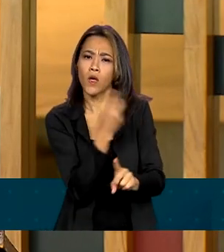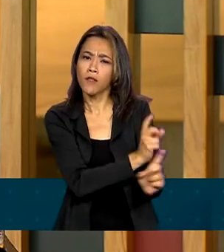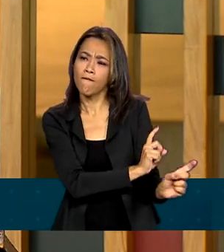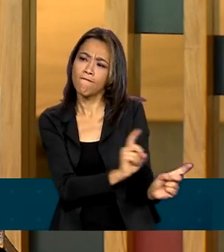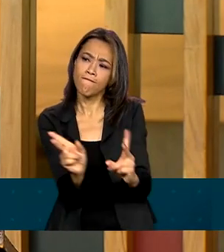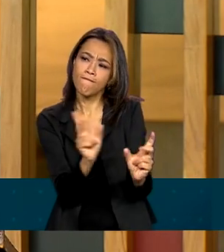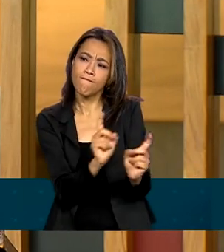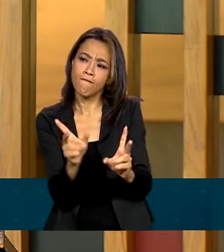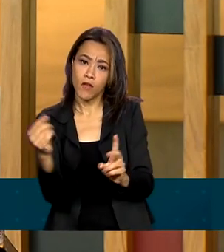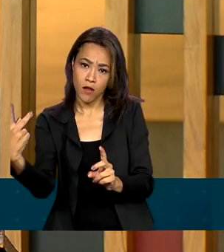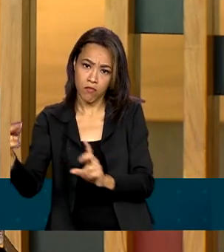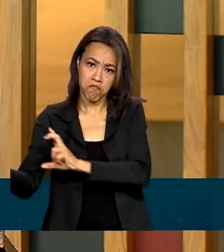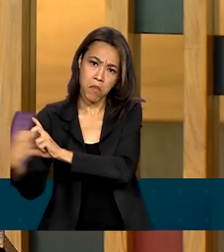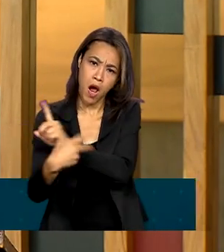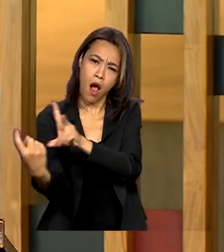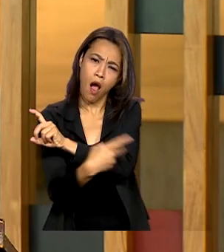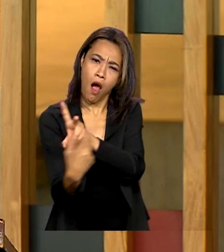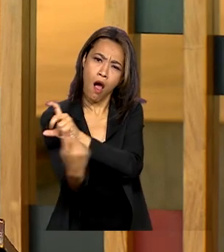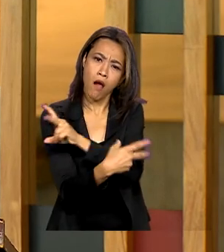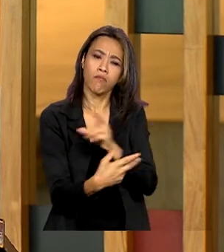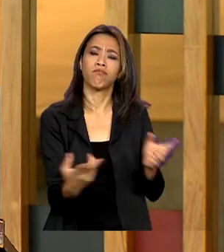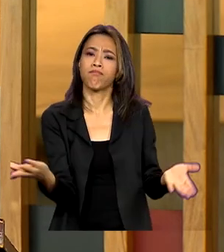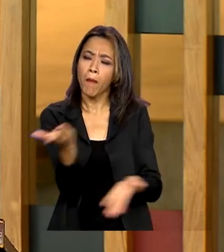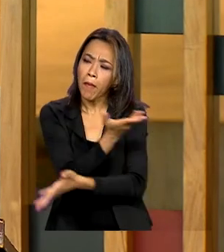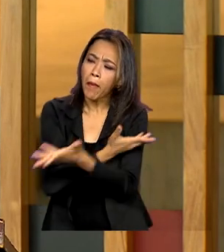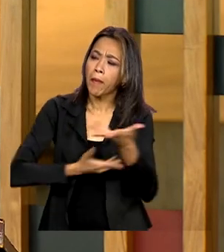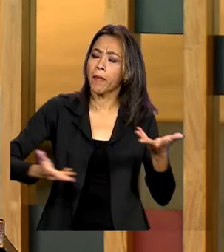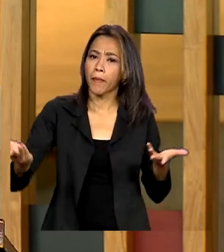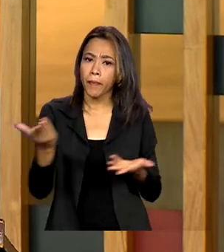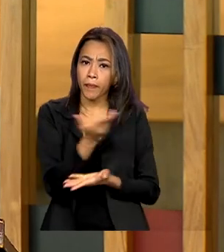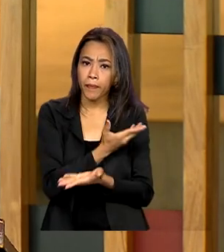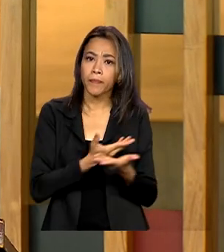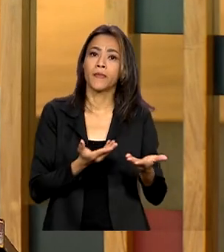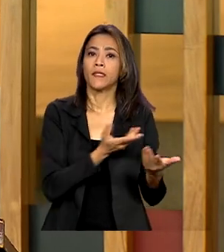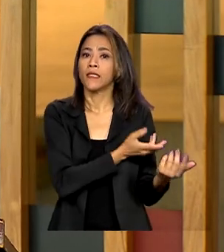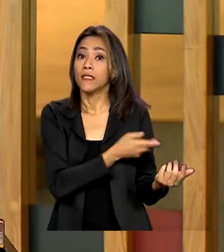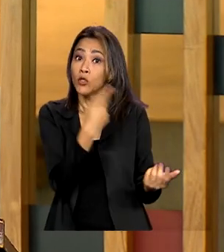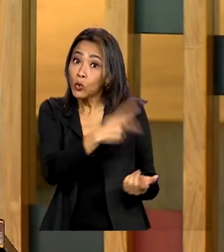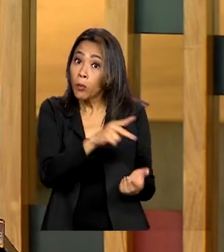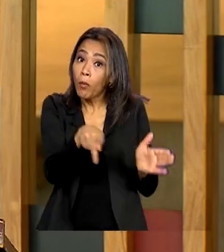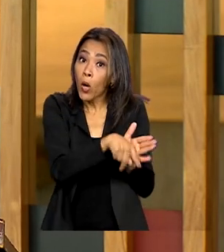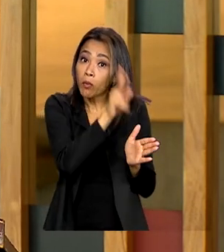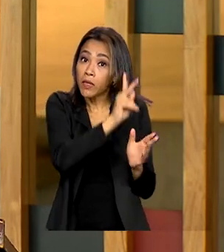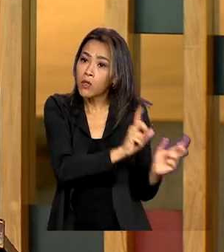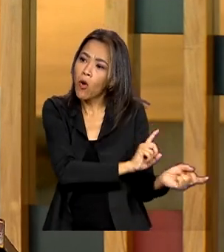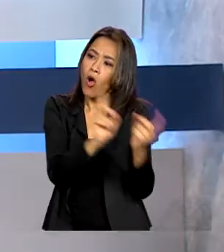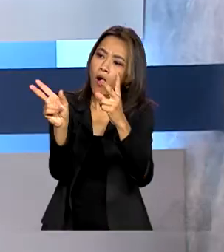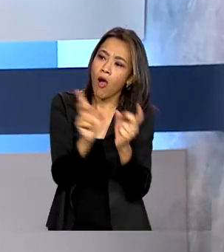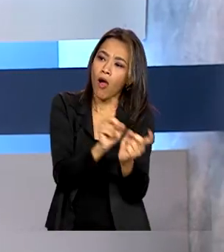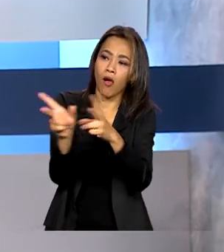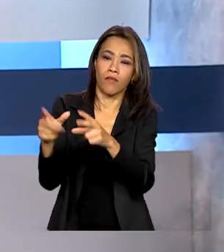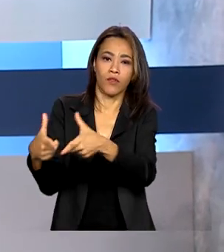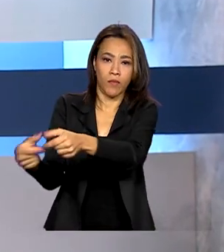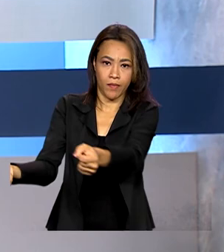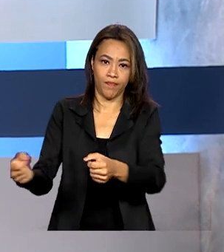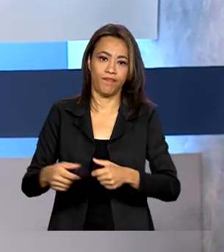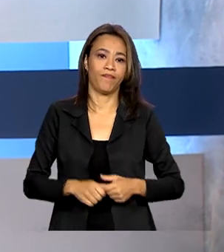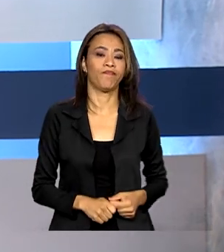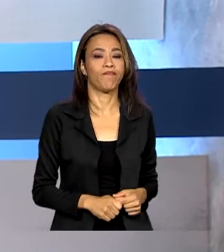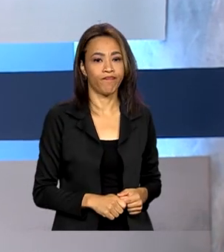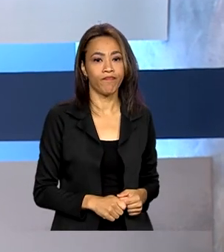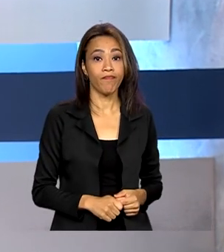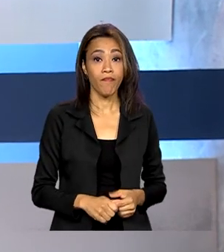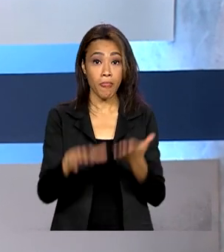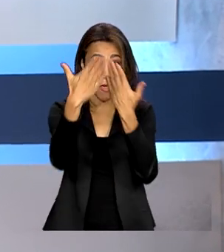bilateral com a expansão de exportações brasileiras para o Japão. As